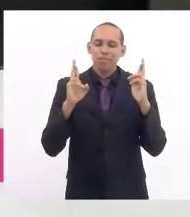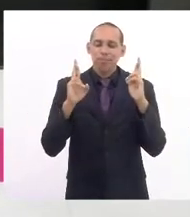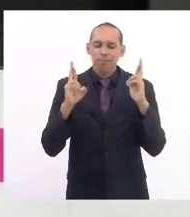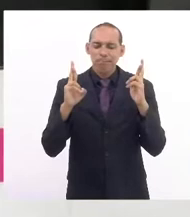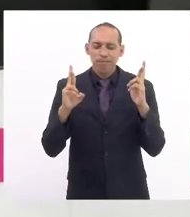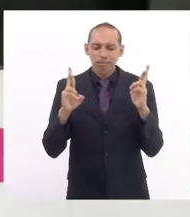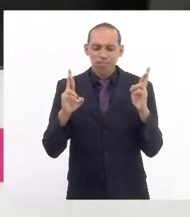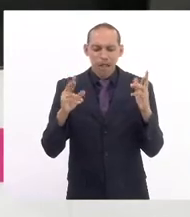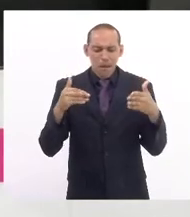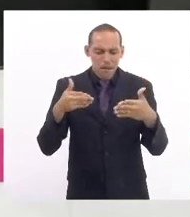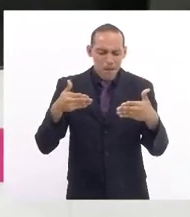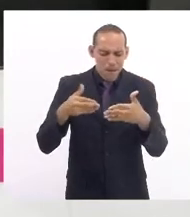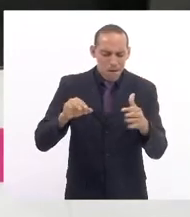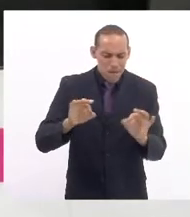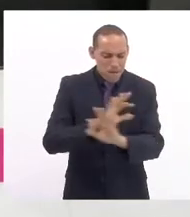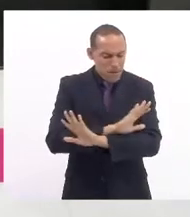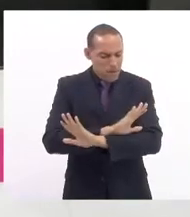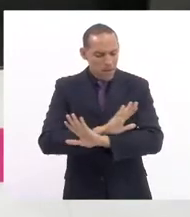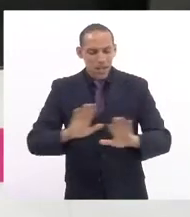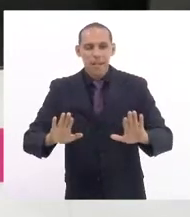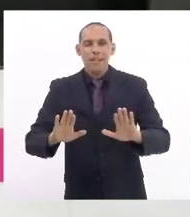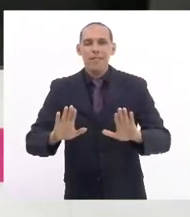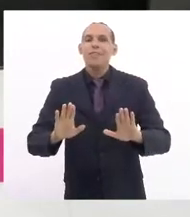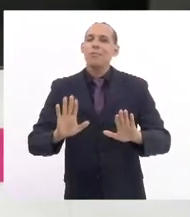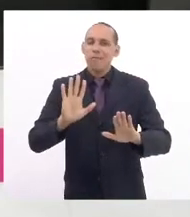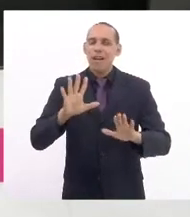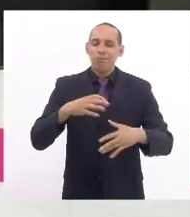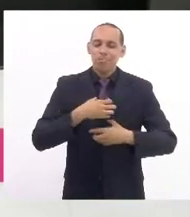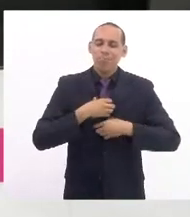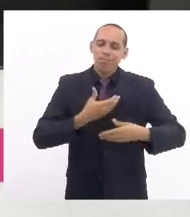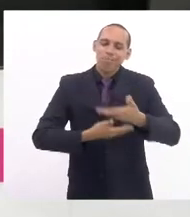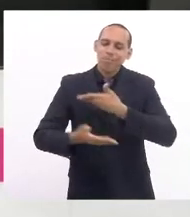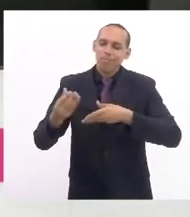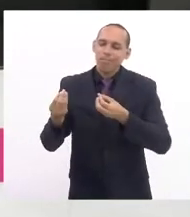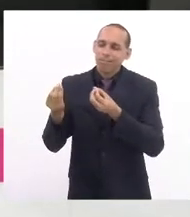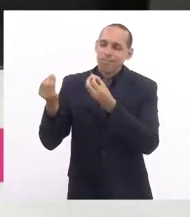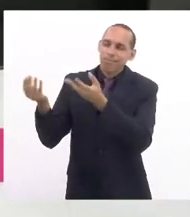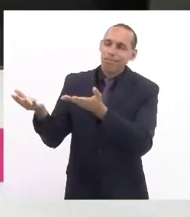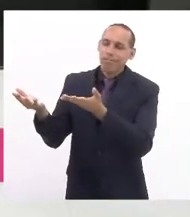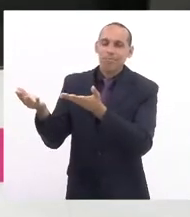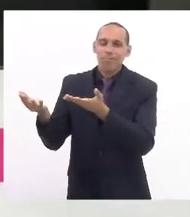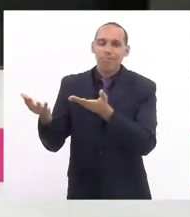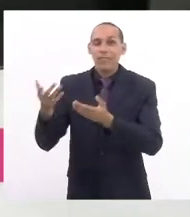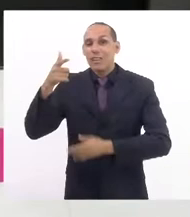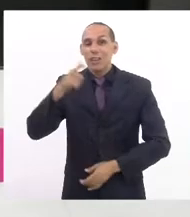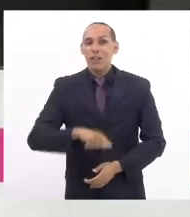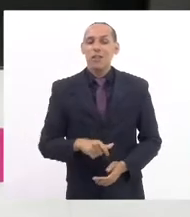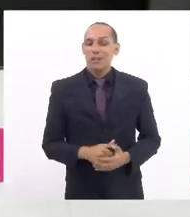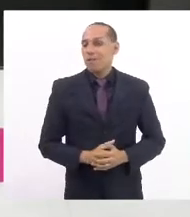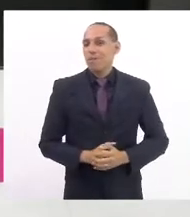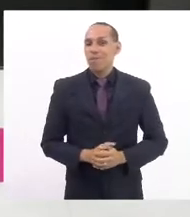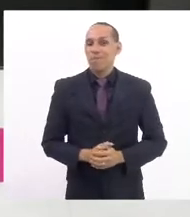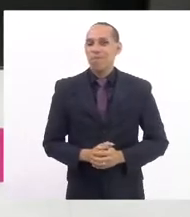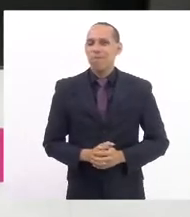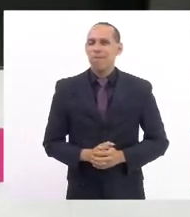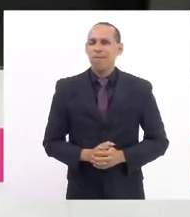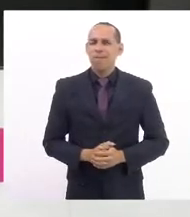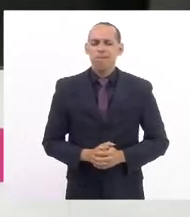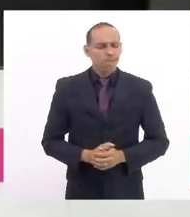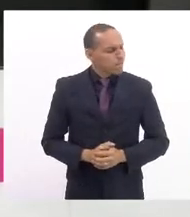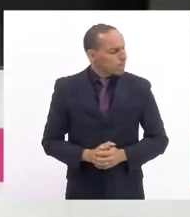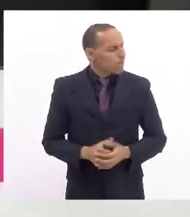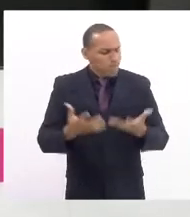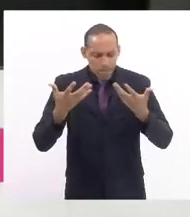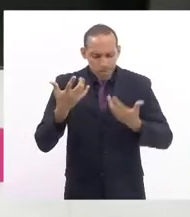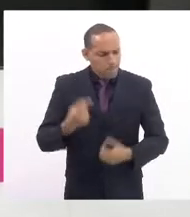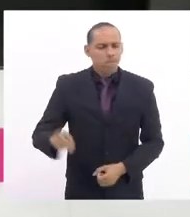acabe, logo termine, mas deixar a nossa solidariedade aqui. E, mais uma vez, repudiar o ato